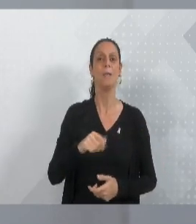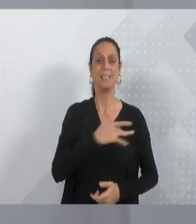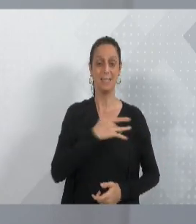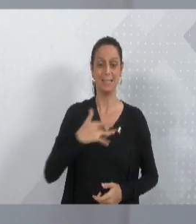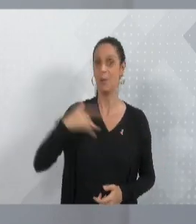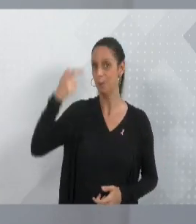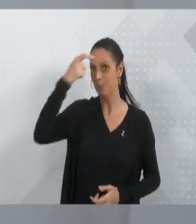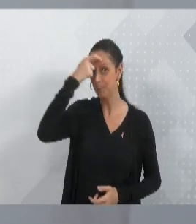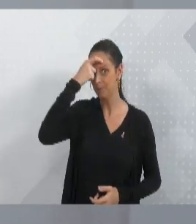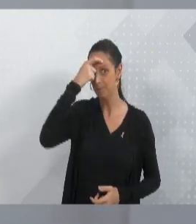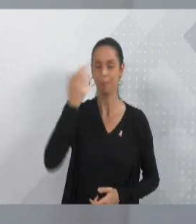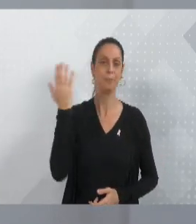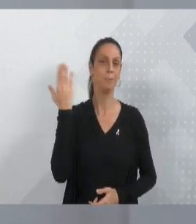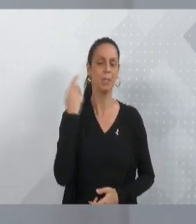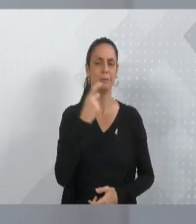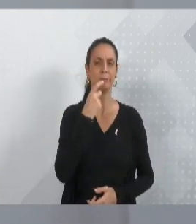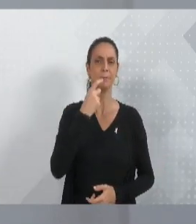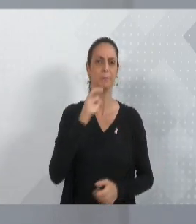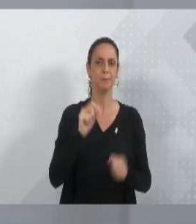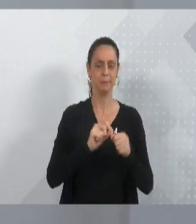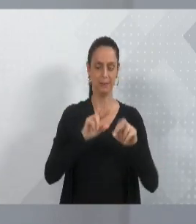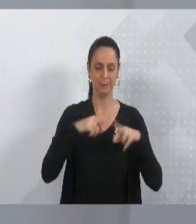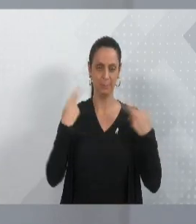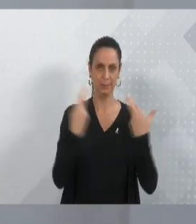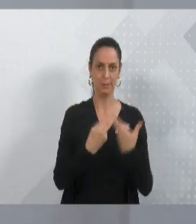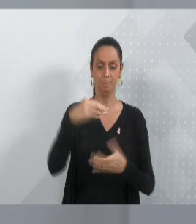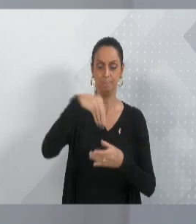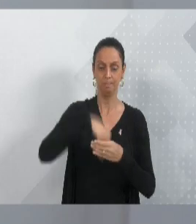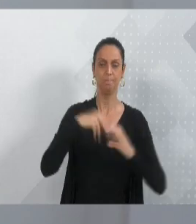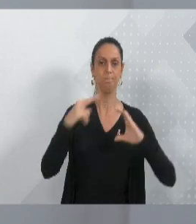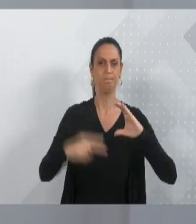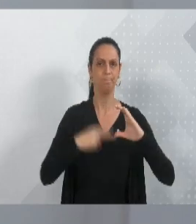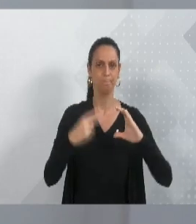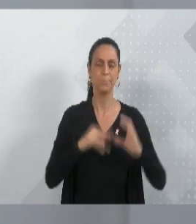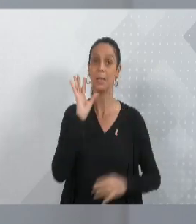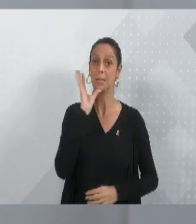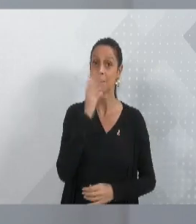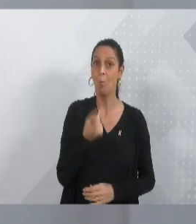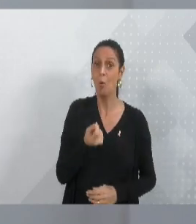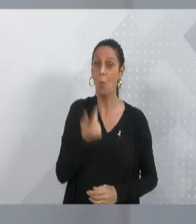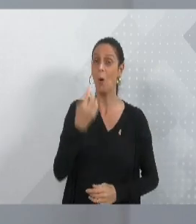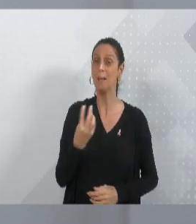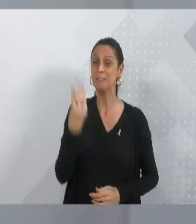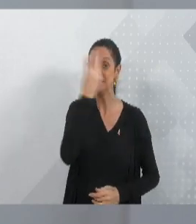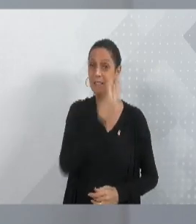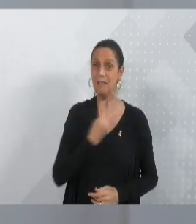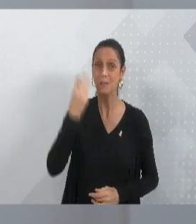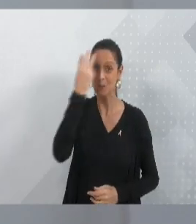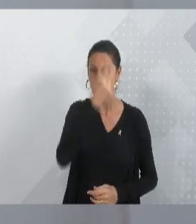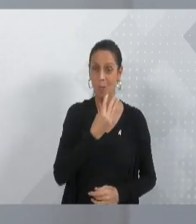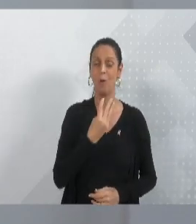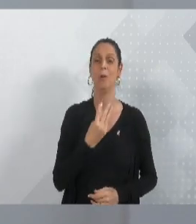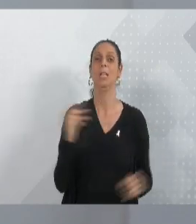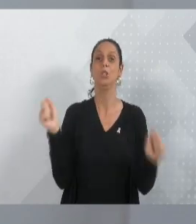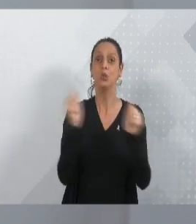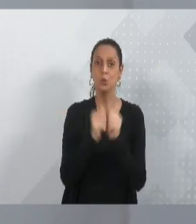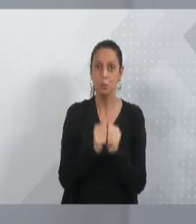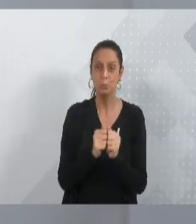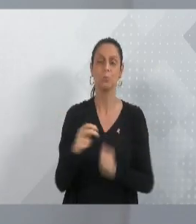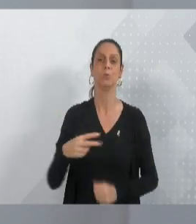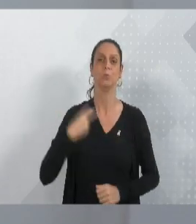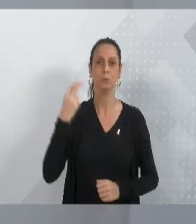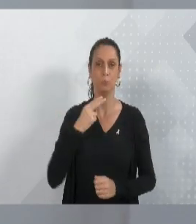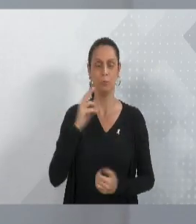nós fizemos uma reunião aqui nessa casa, que durou quase três horas, que eu tive a sensibilidade dos vereadores que fazem parte da